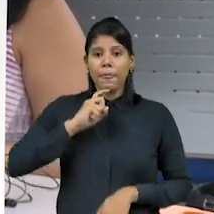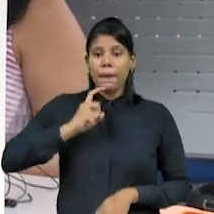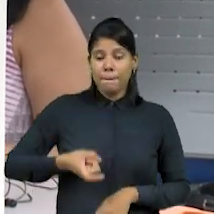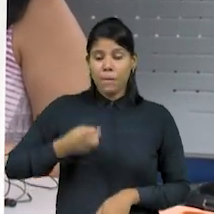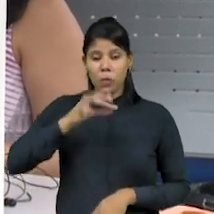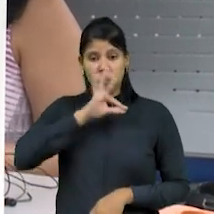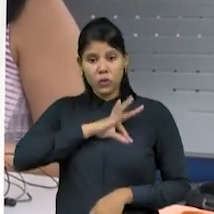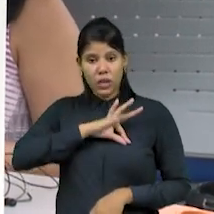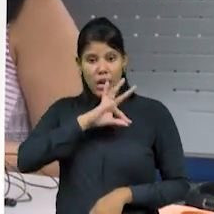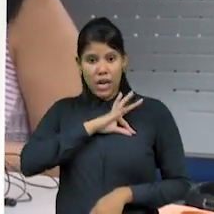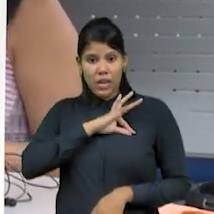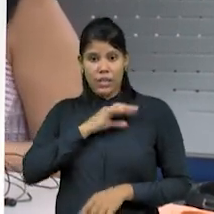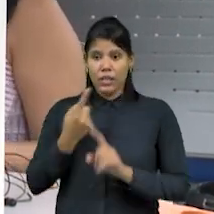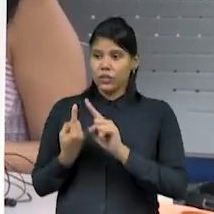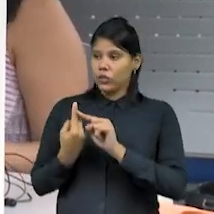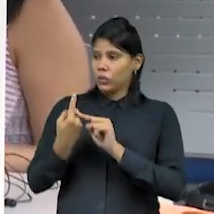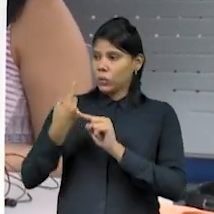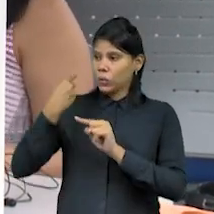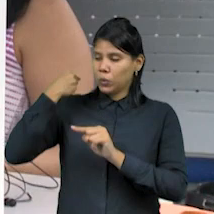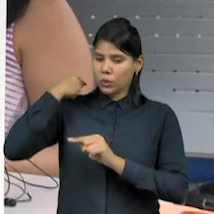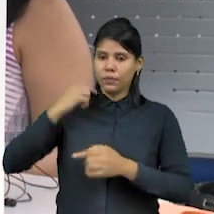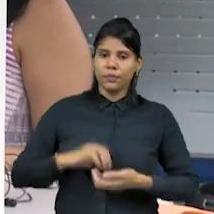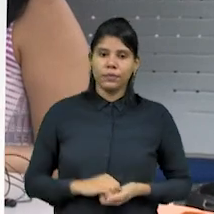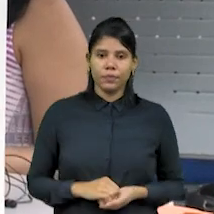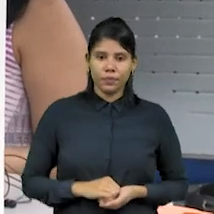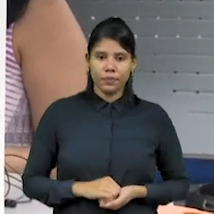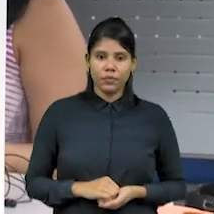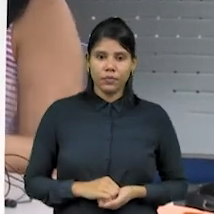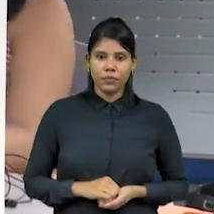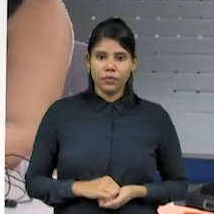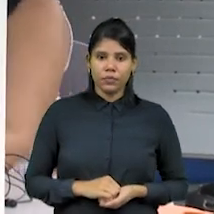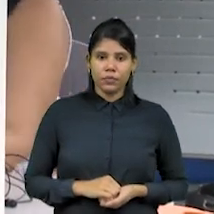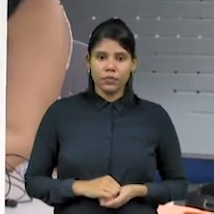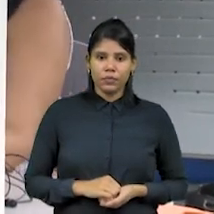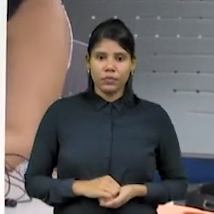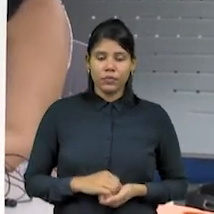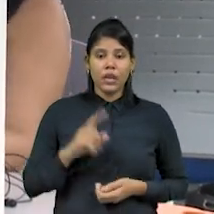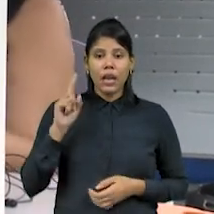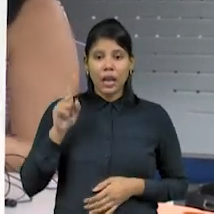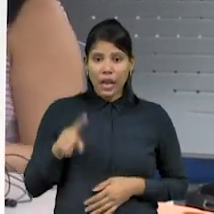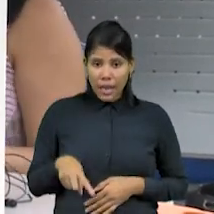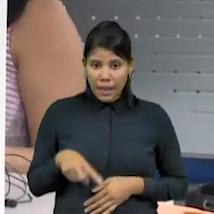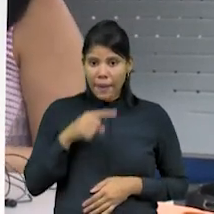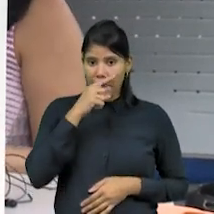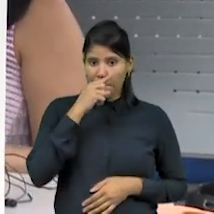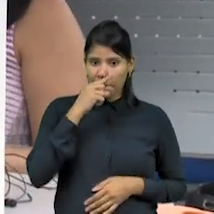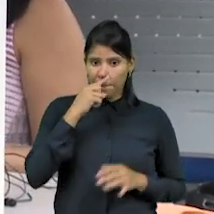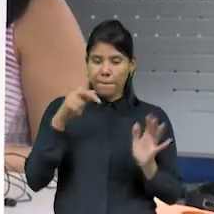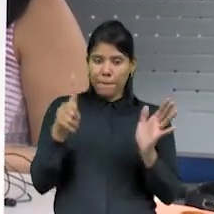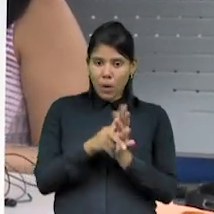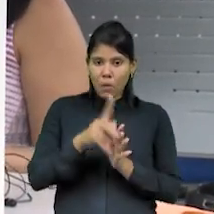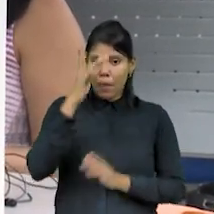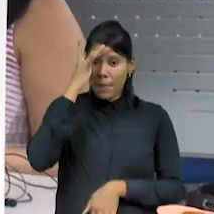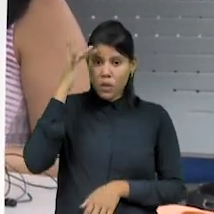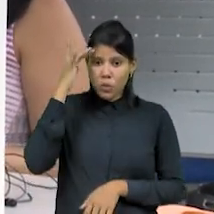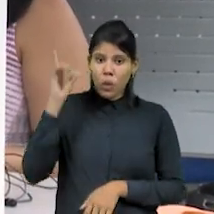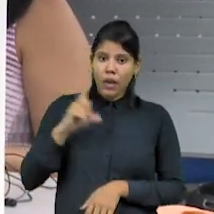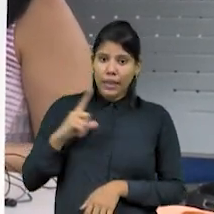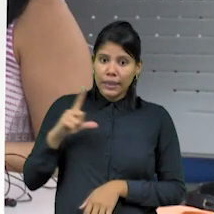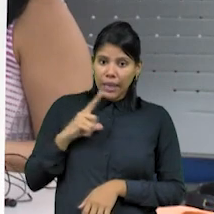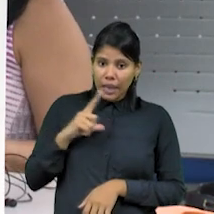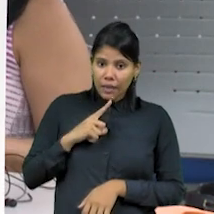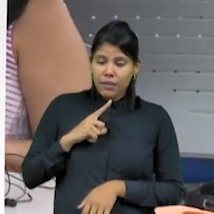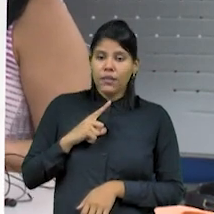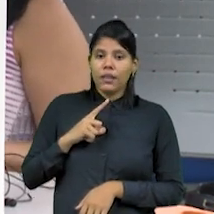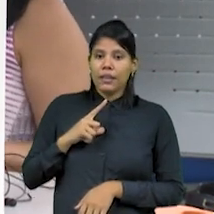de anos anteriores, Aline. Os lotes residuais são os que os contribuintes que caíram na malha fina, mas depois